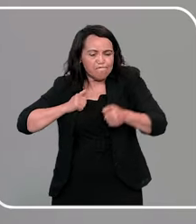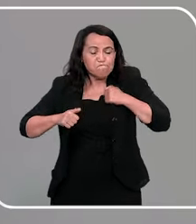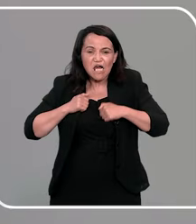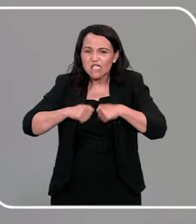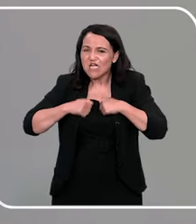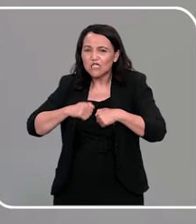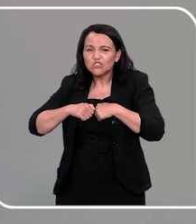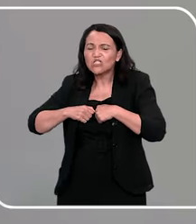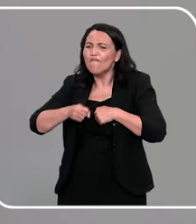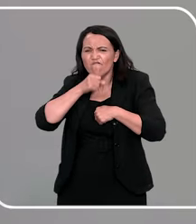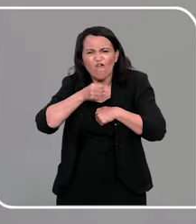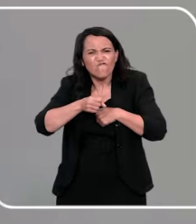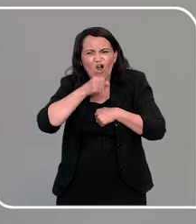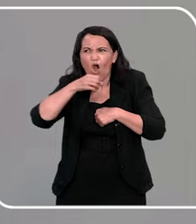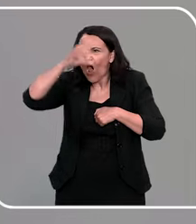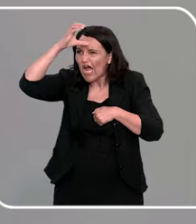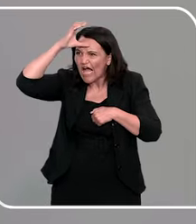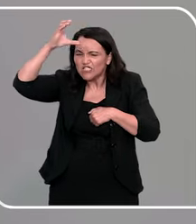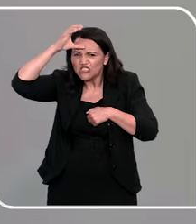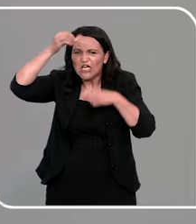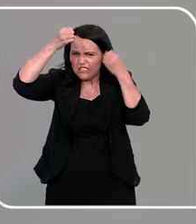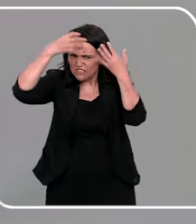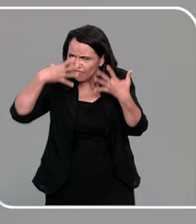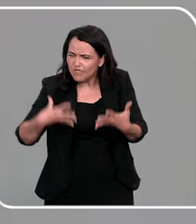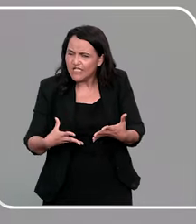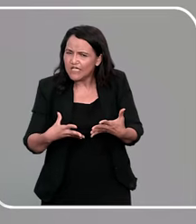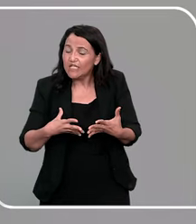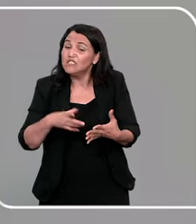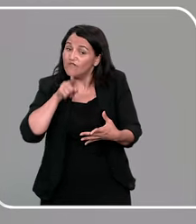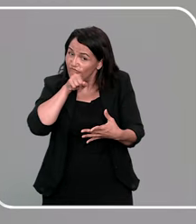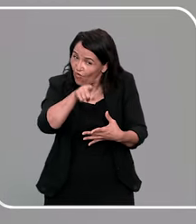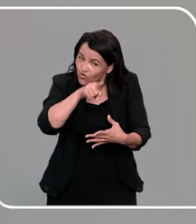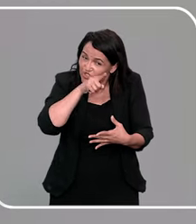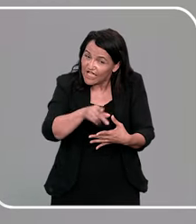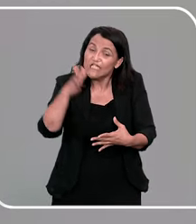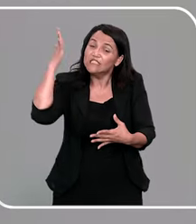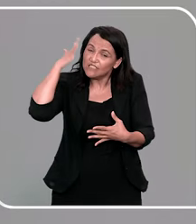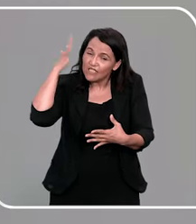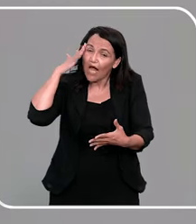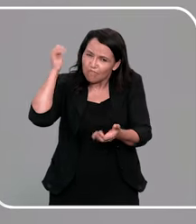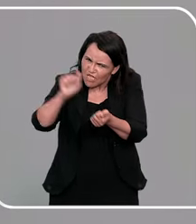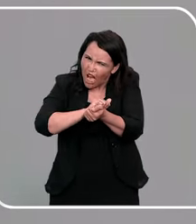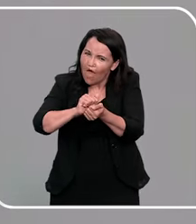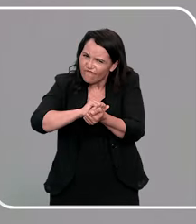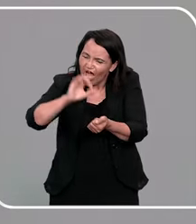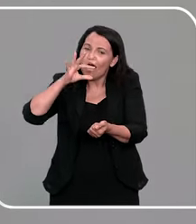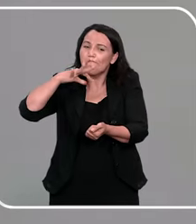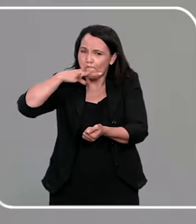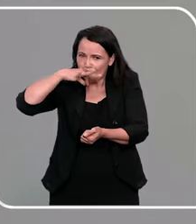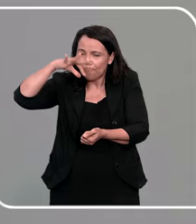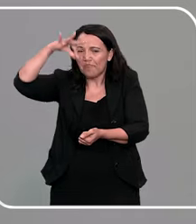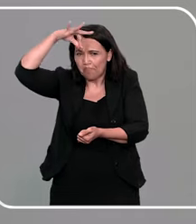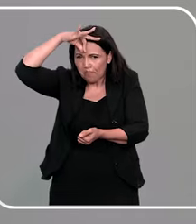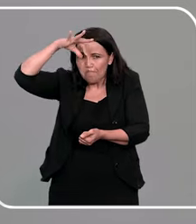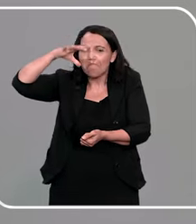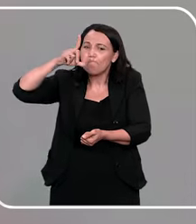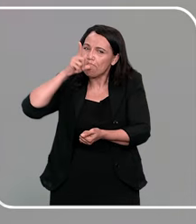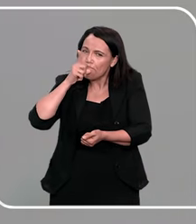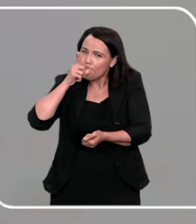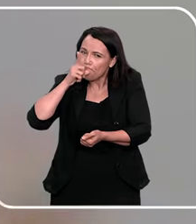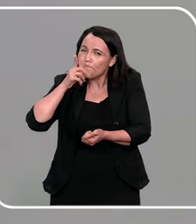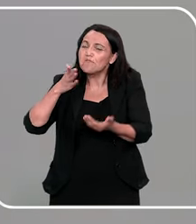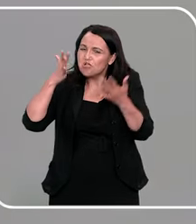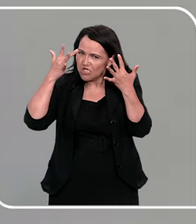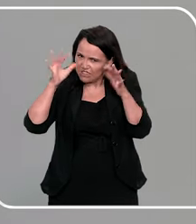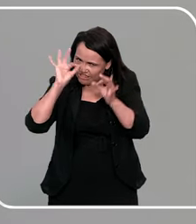tia, na casa de qualquer lugar, você fala que você sabe lavar as suas partes íntimas, eu falo isso para ela, e quem